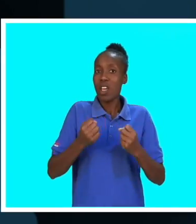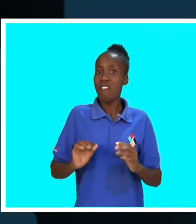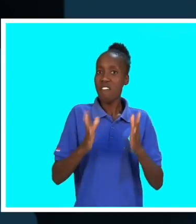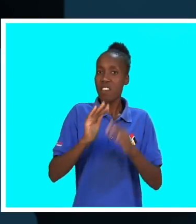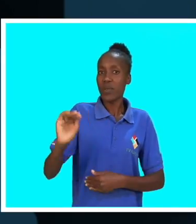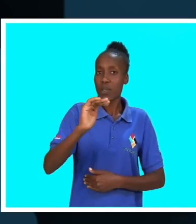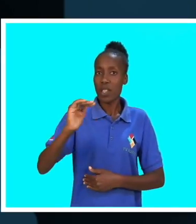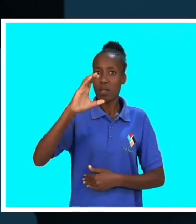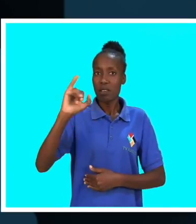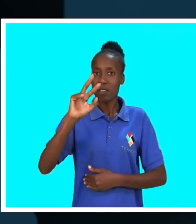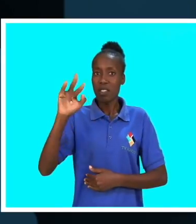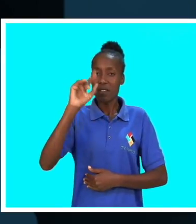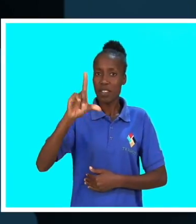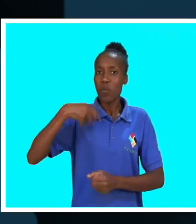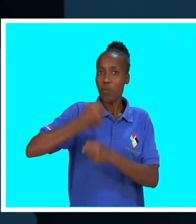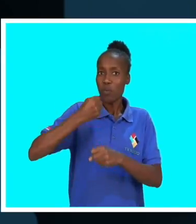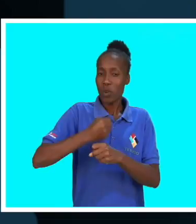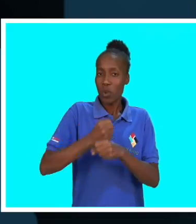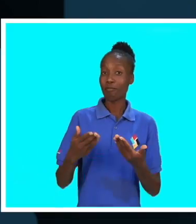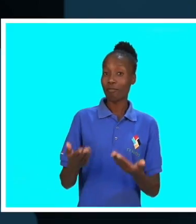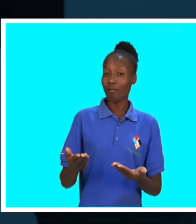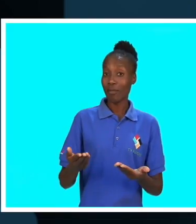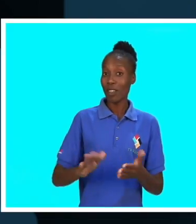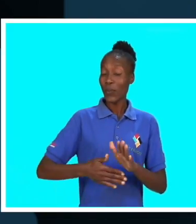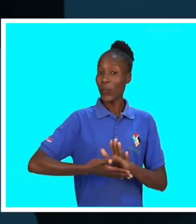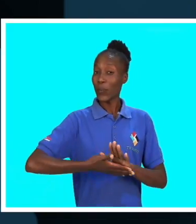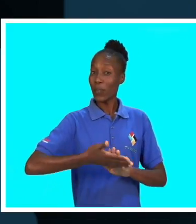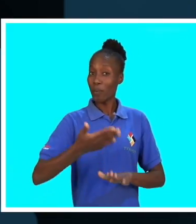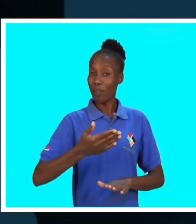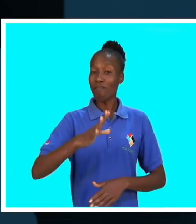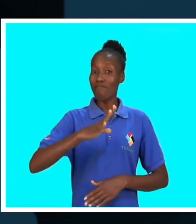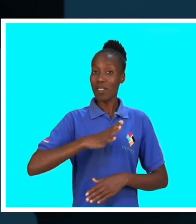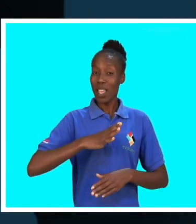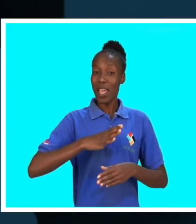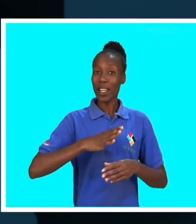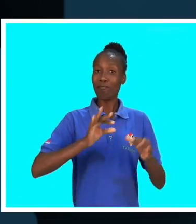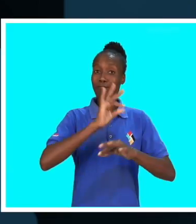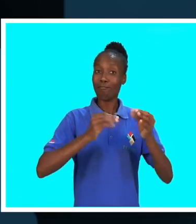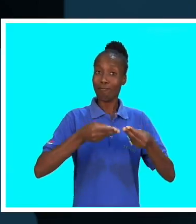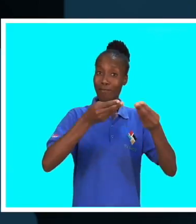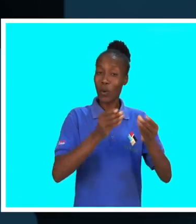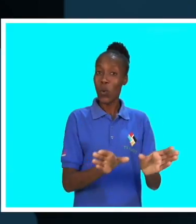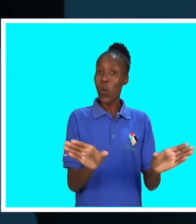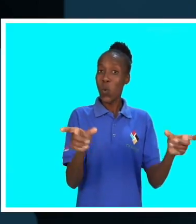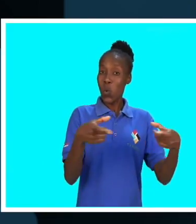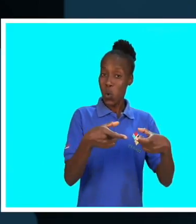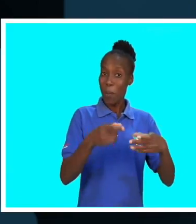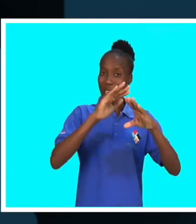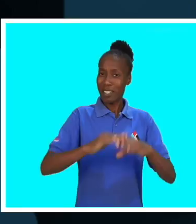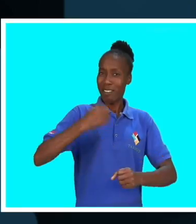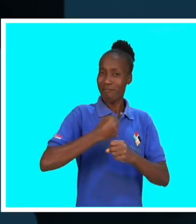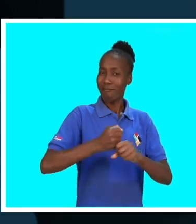em geral que trabalham em prol do desporto. Nesta edição serão premiados os clubes que têm